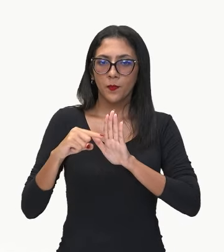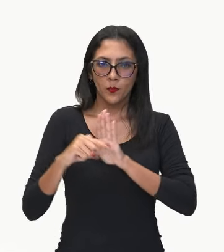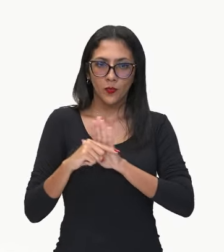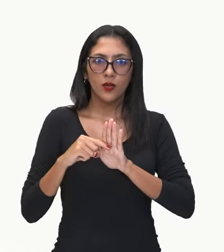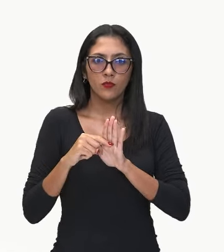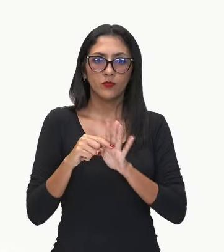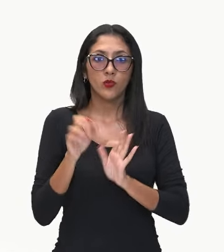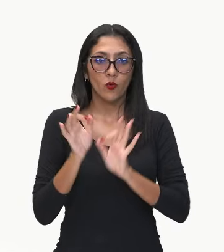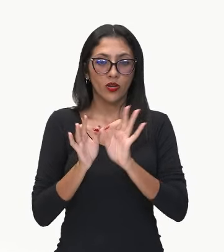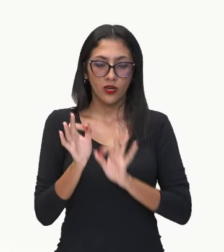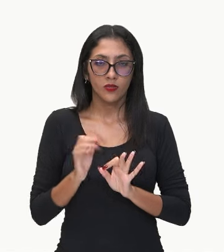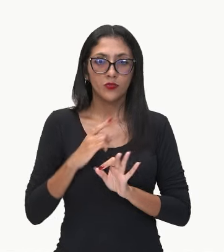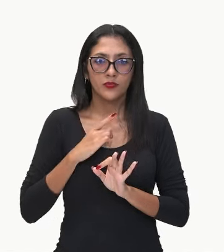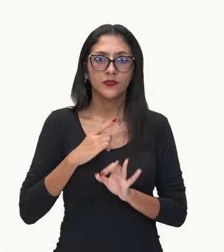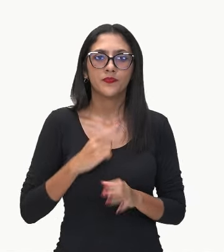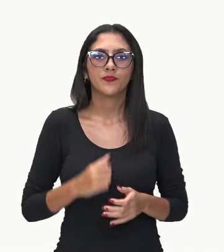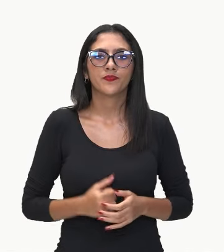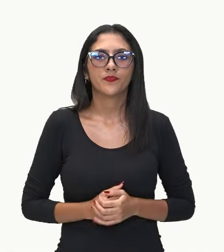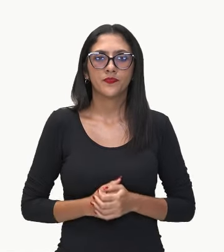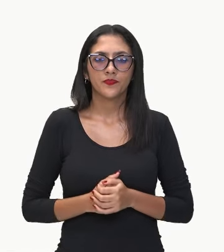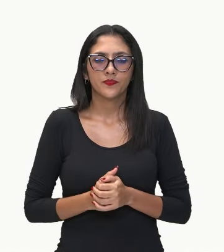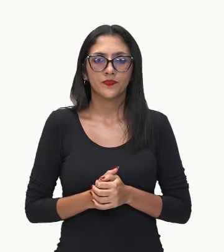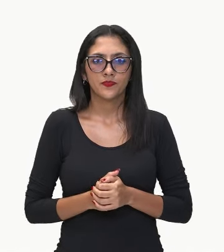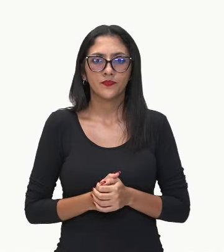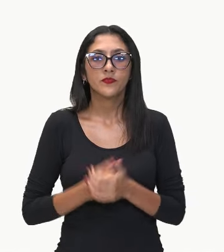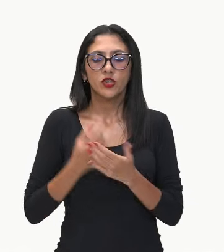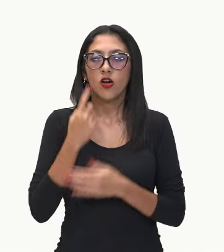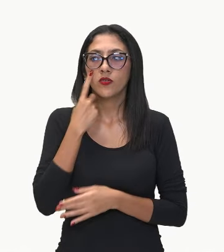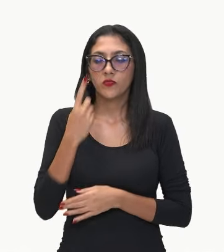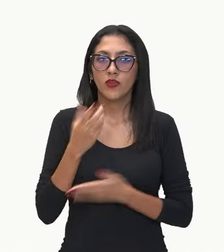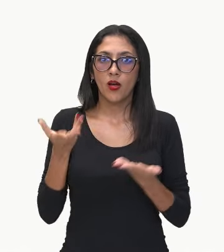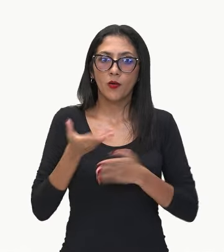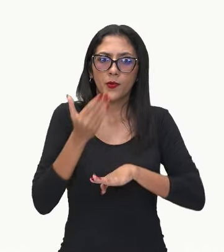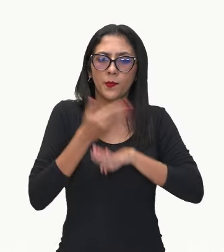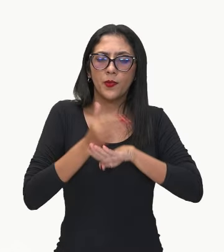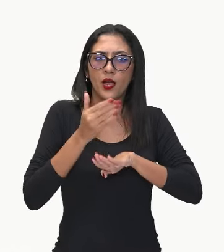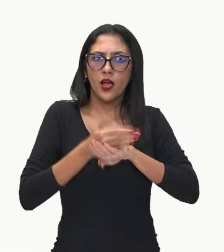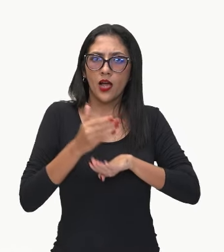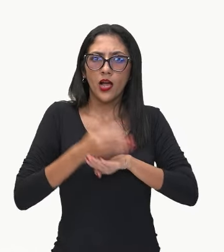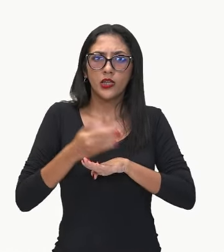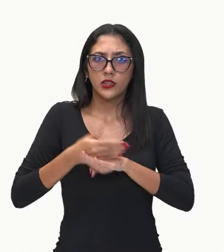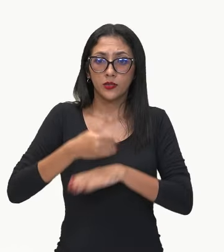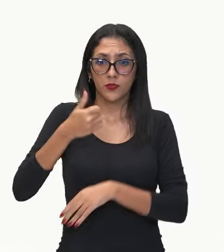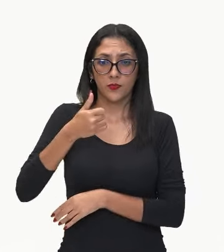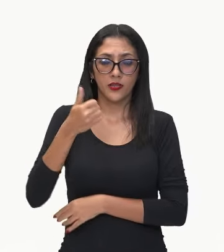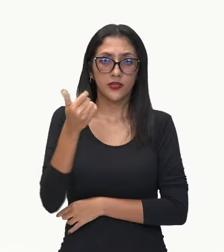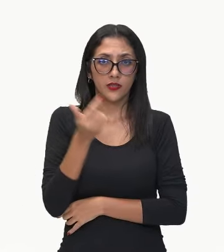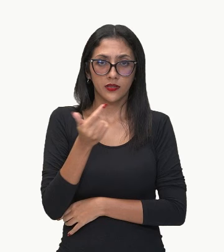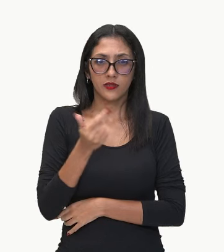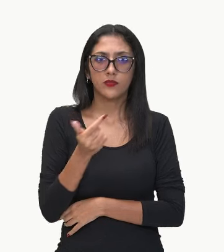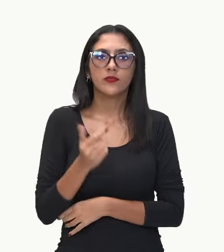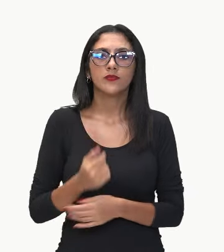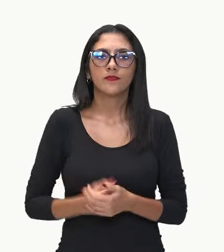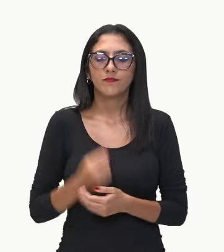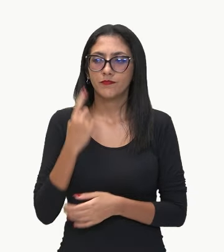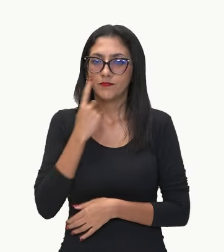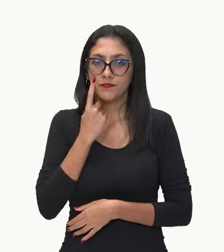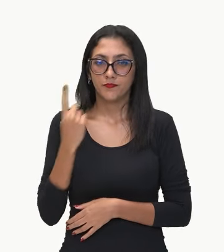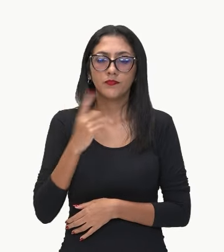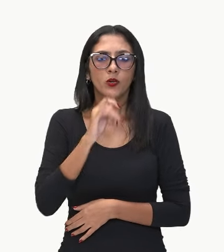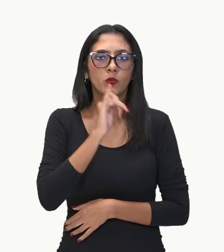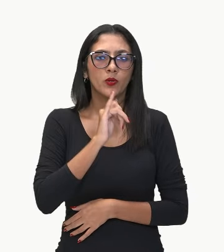aparecerem. Vamos, então, lá colocar em prática essas duas observações. Está aí a expressão numérica.